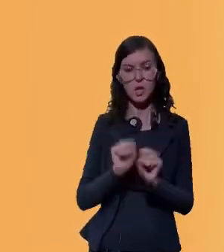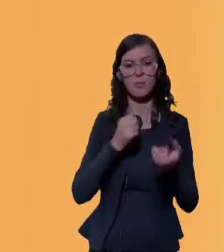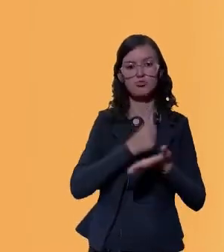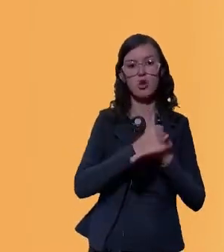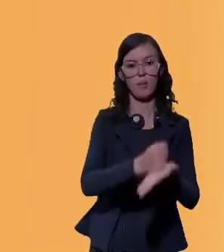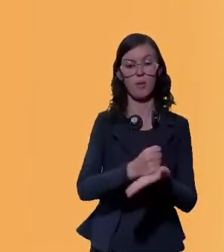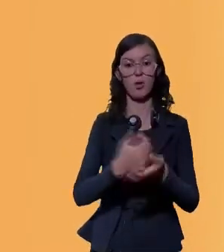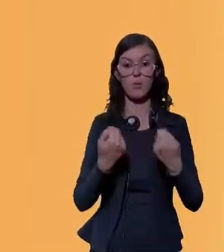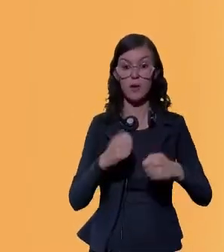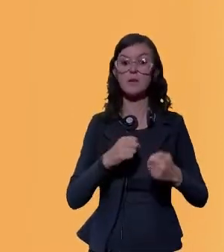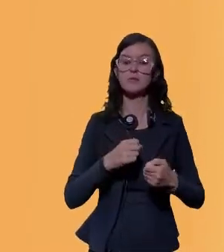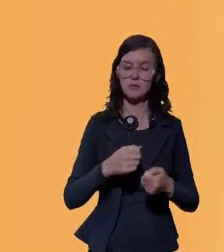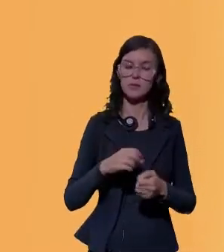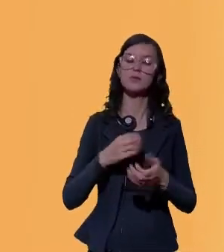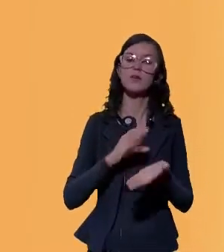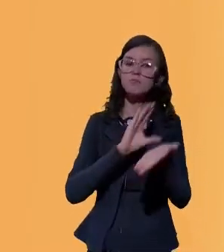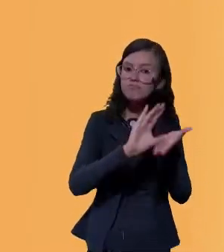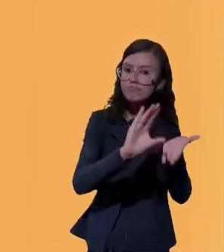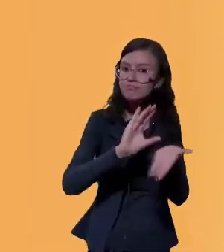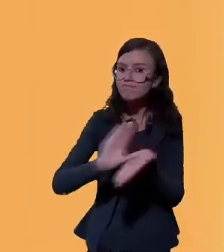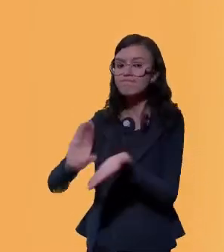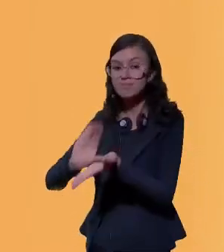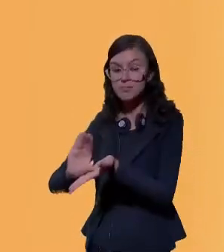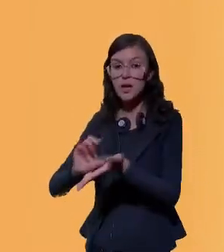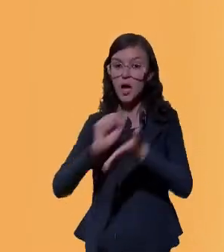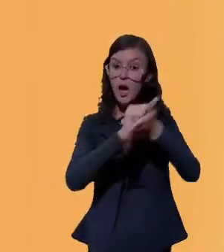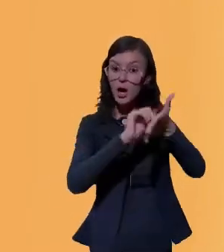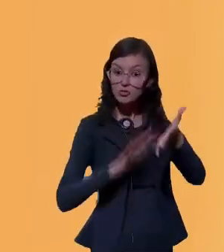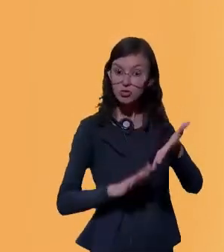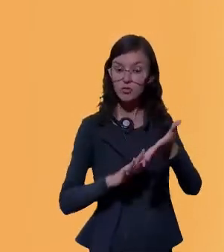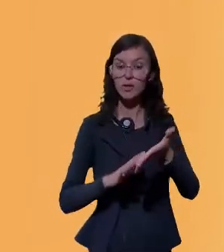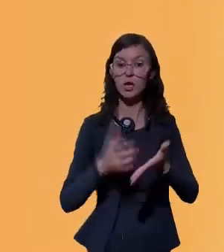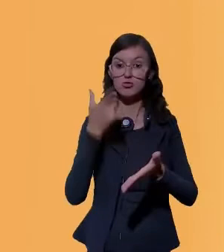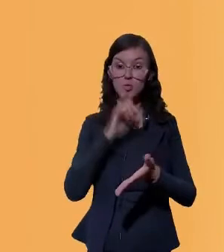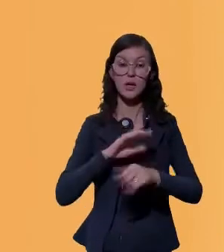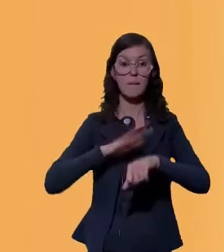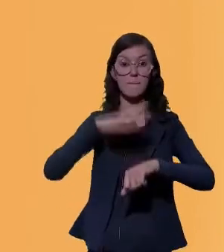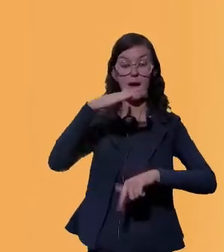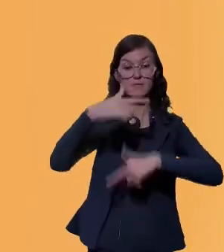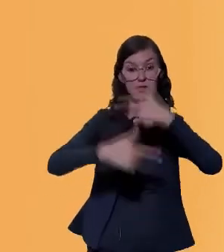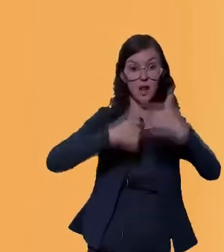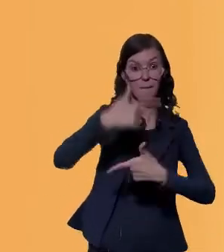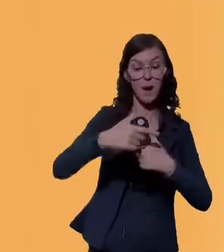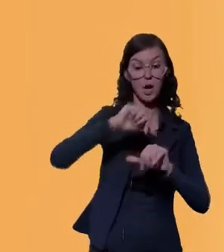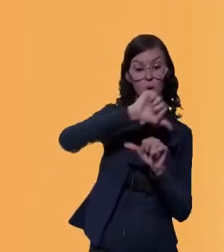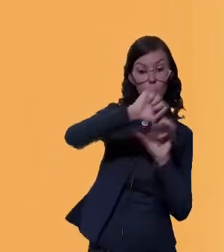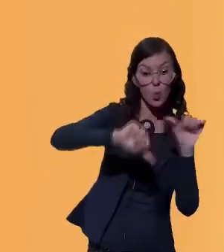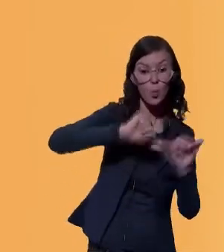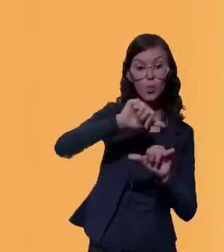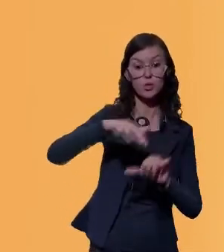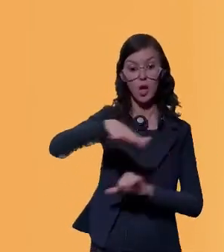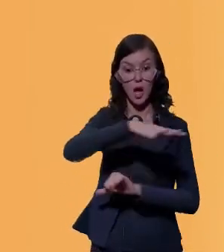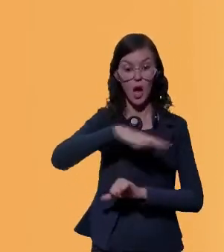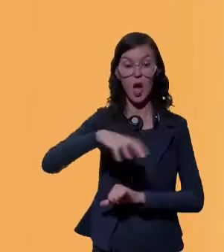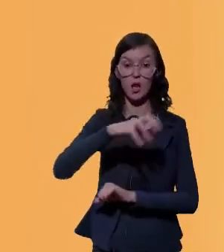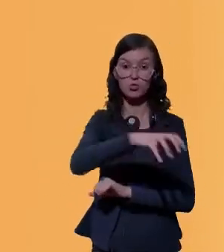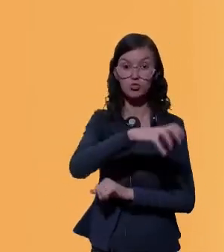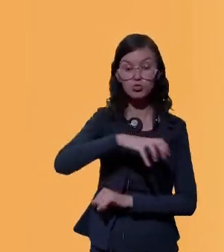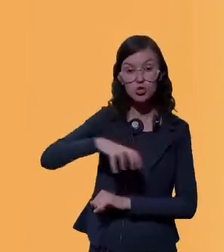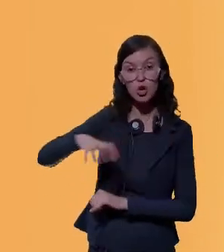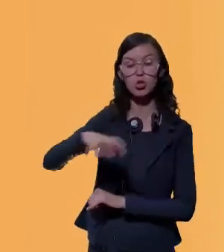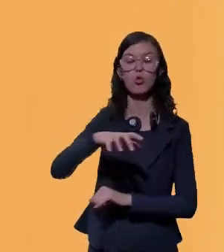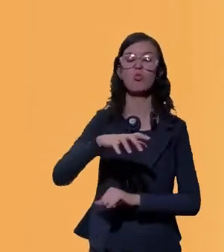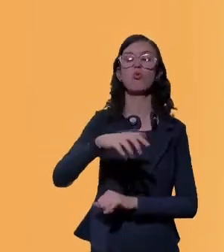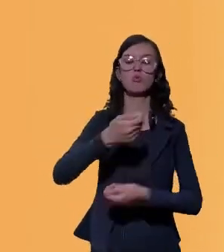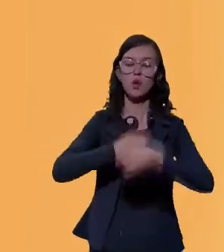devem ser fomentadas. Essas atividades que abrem novos mercados, que mudam a composição intersetorial da